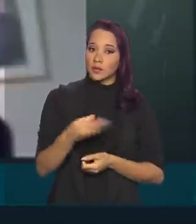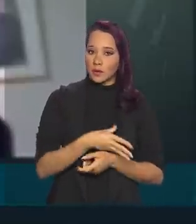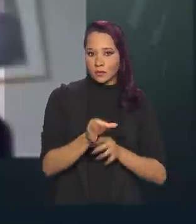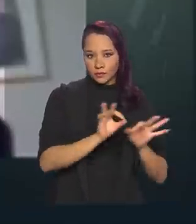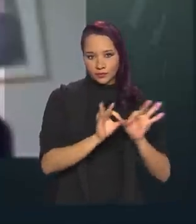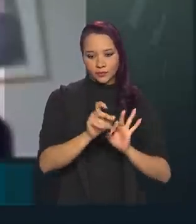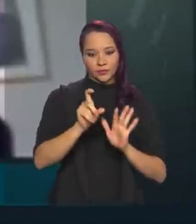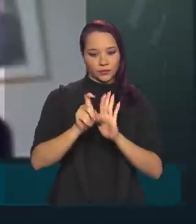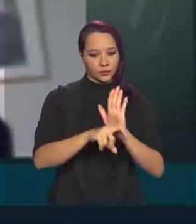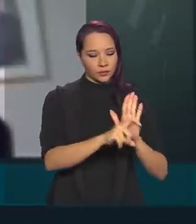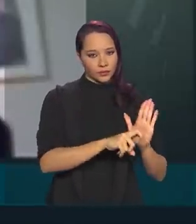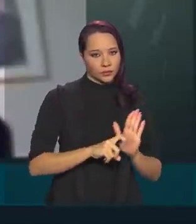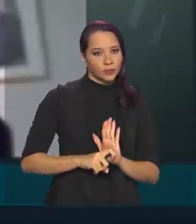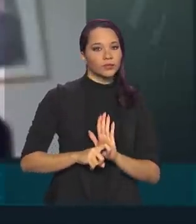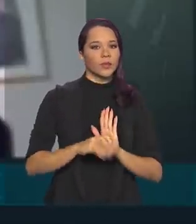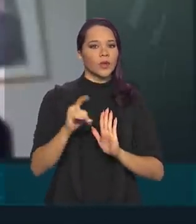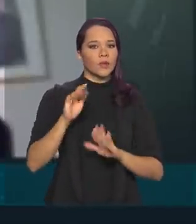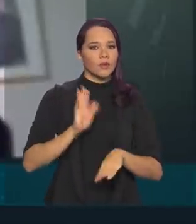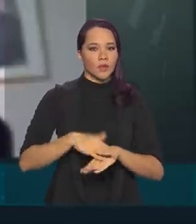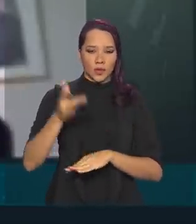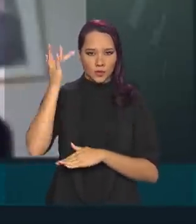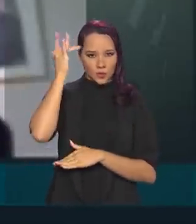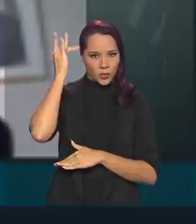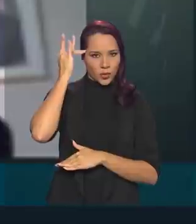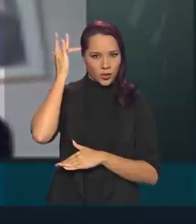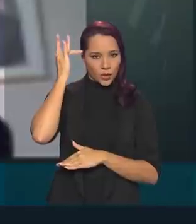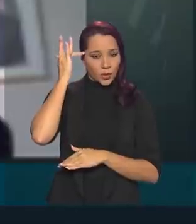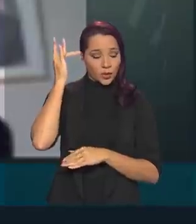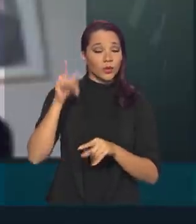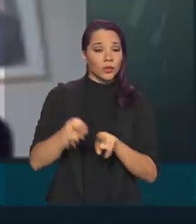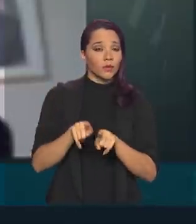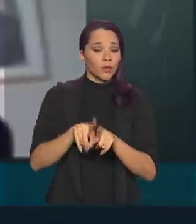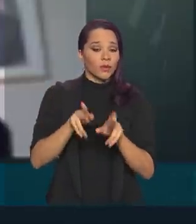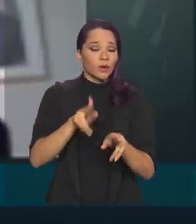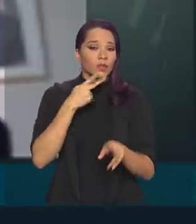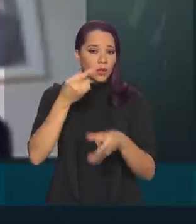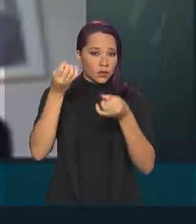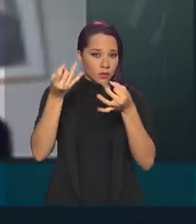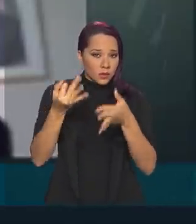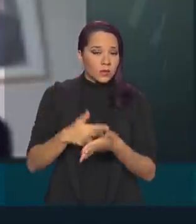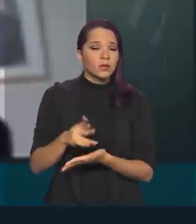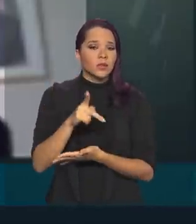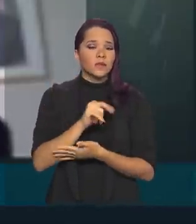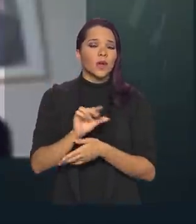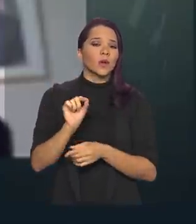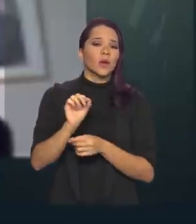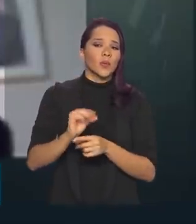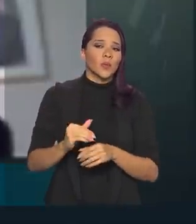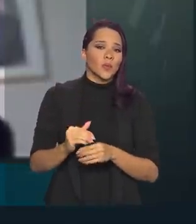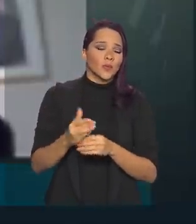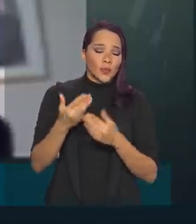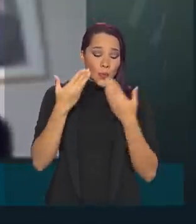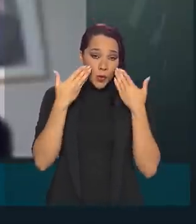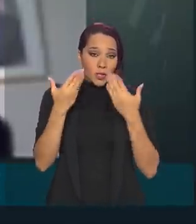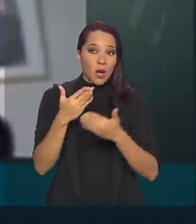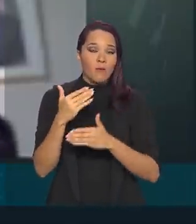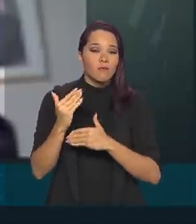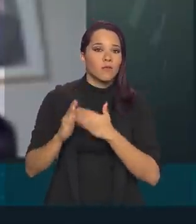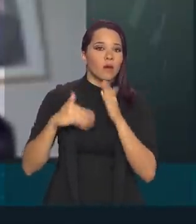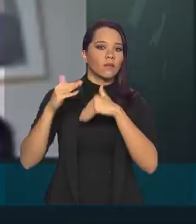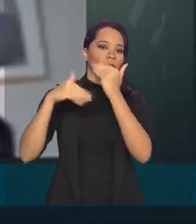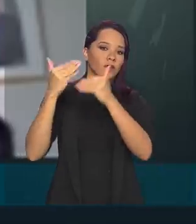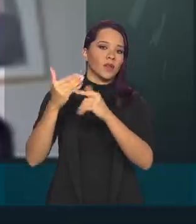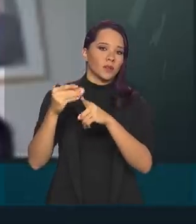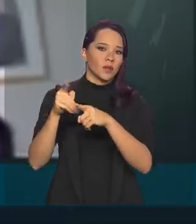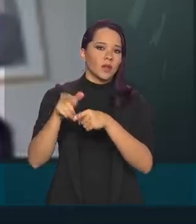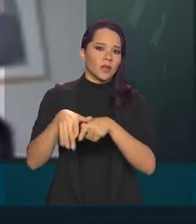tributário, mais moderno, e que, como nós já dissemos, vai representar um avanço extraordinário